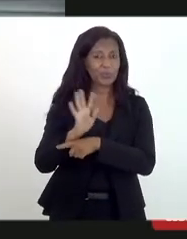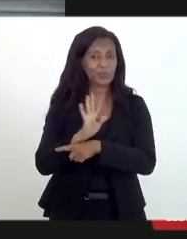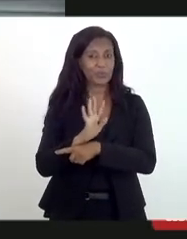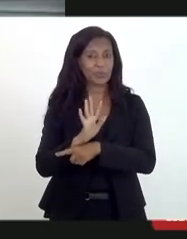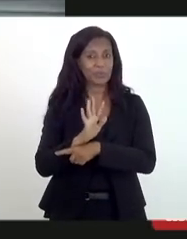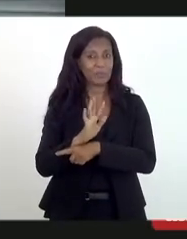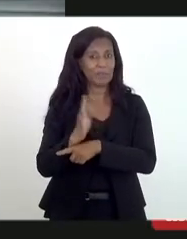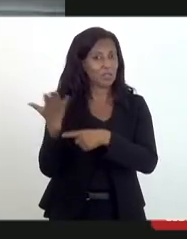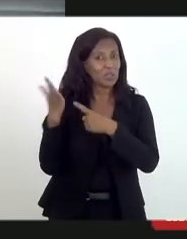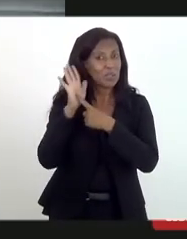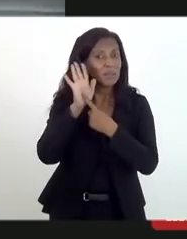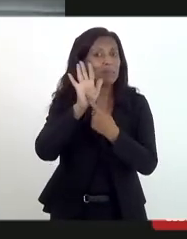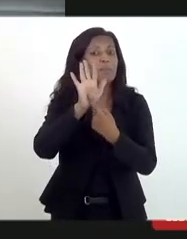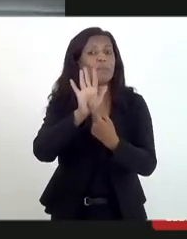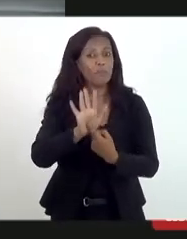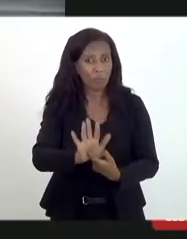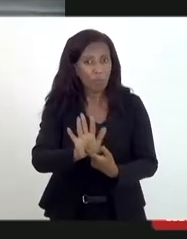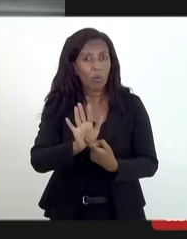evidenciam